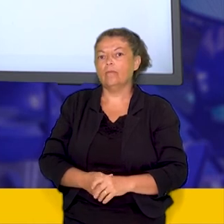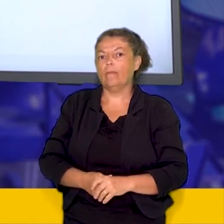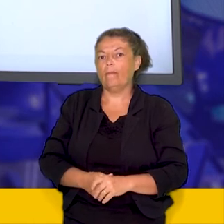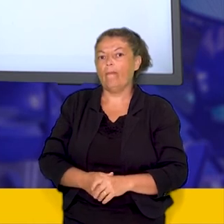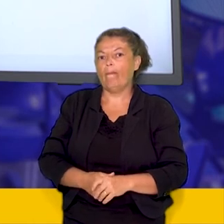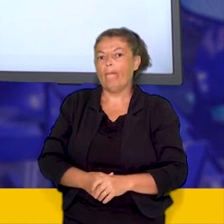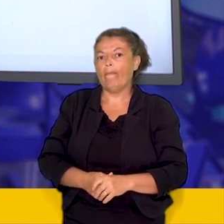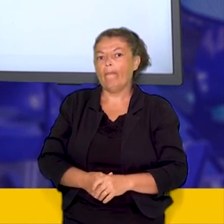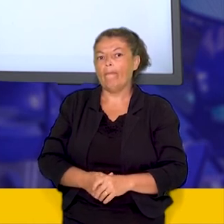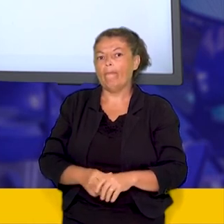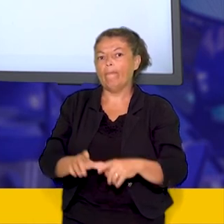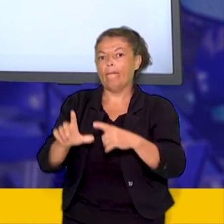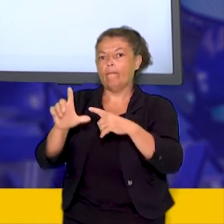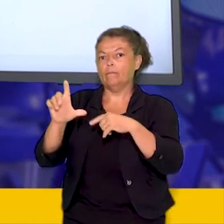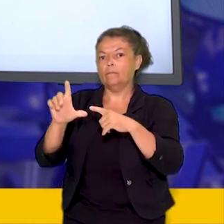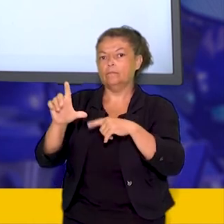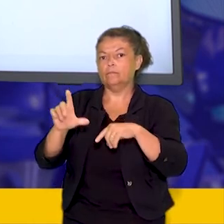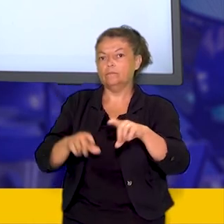a letra D